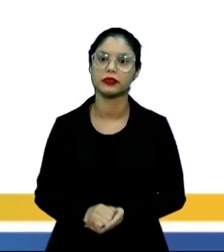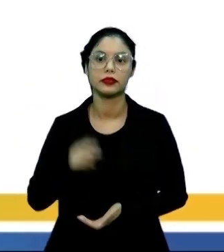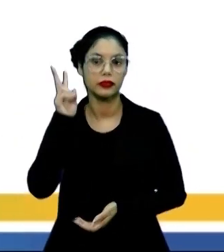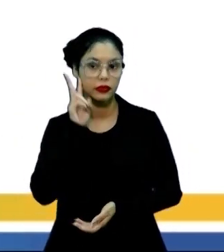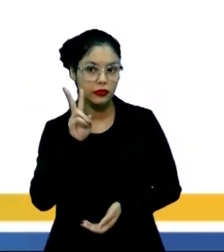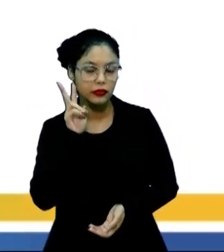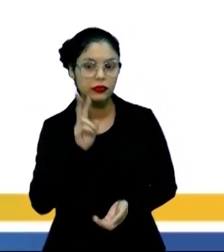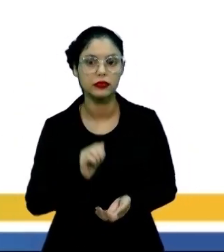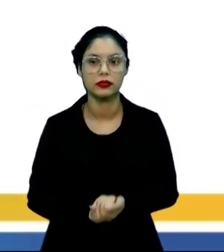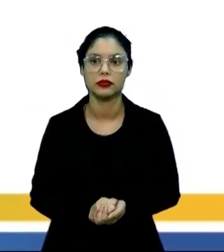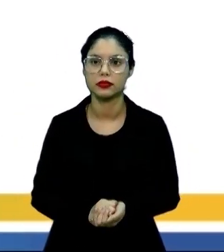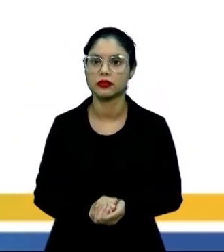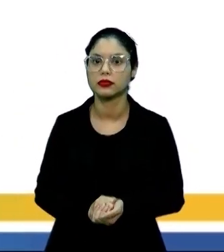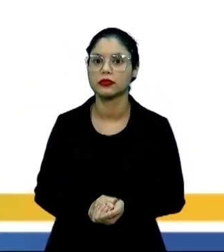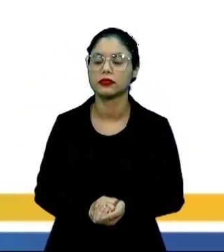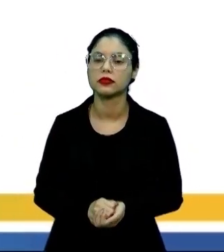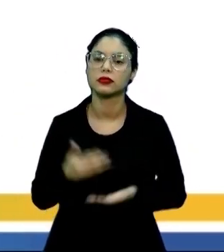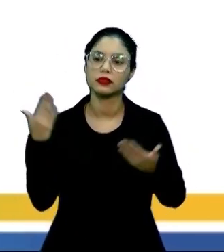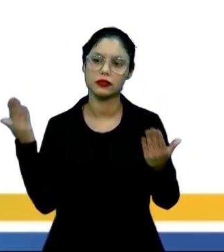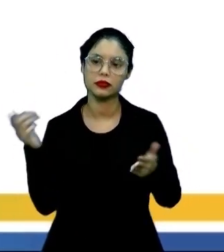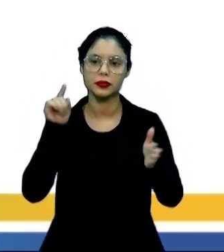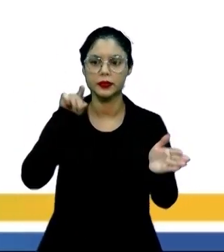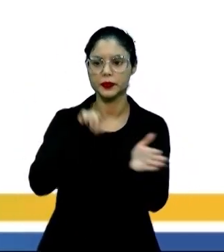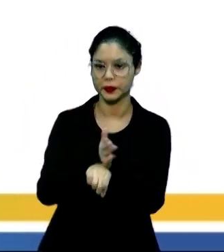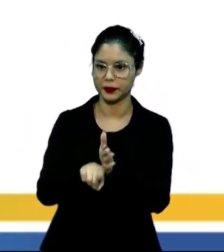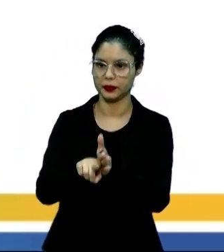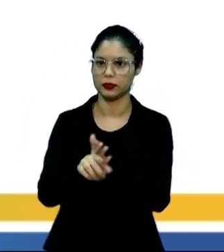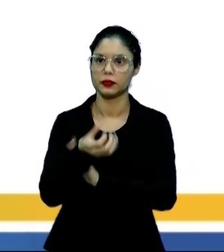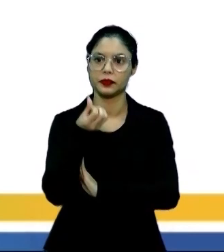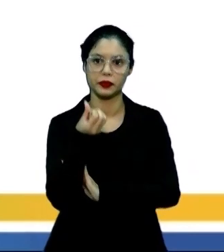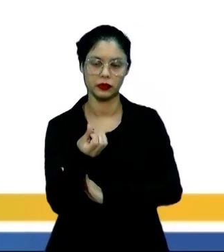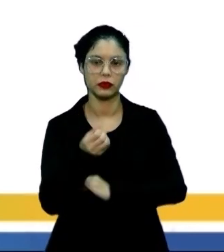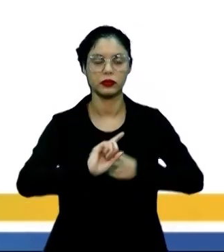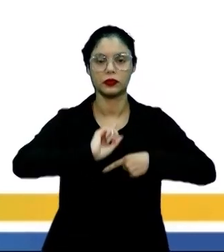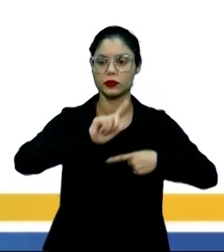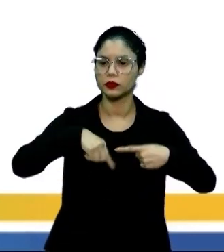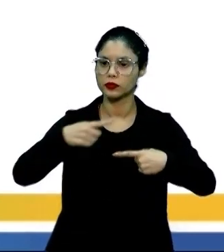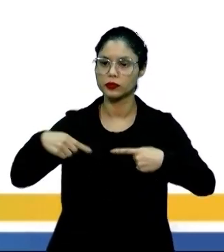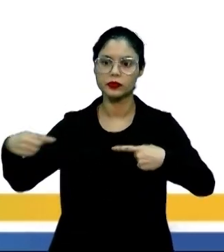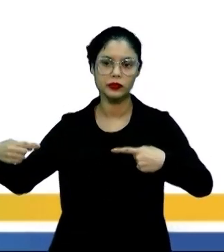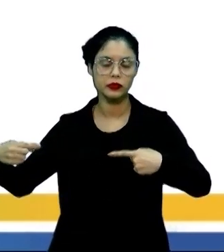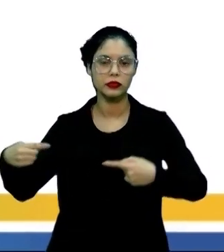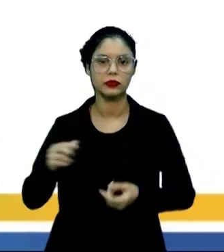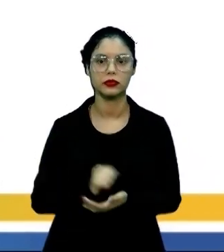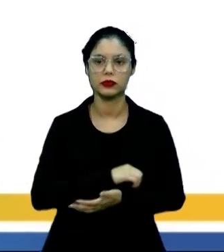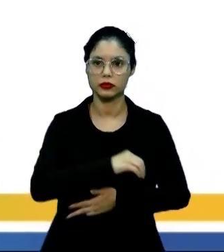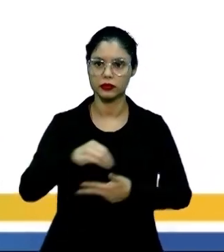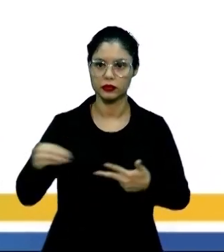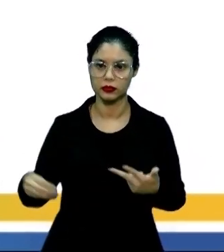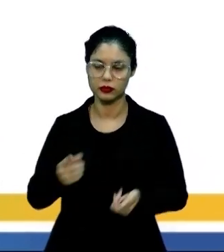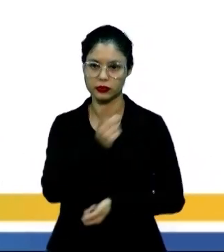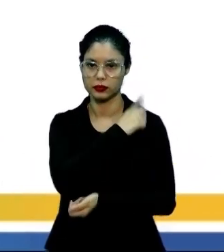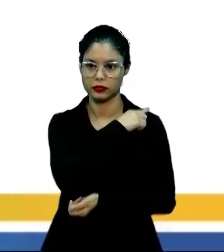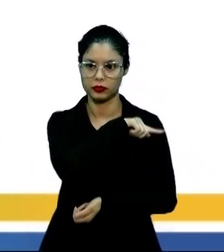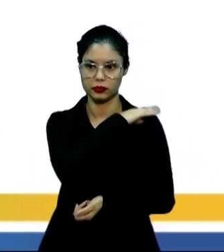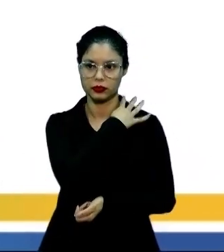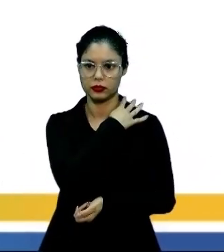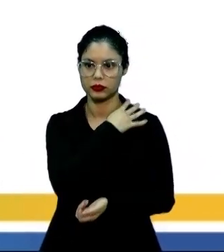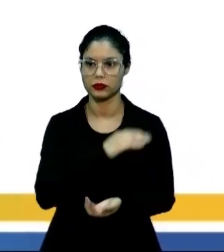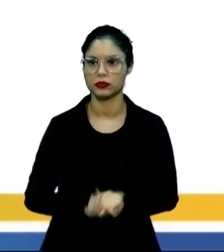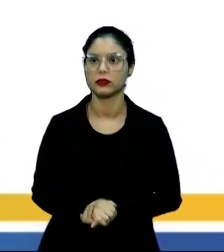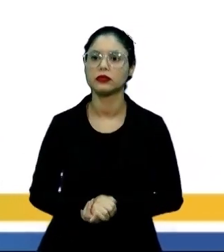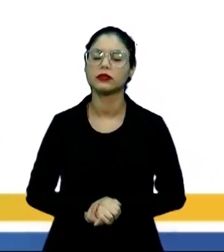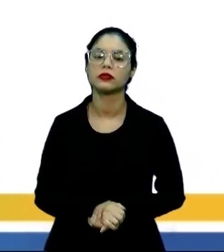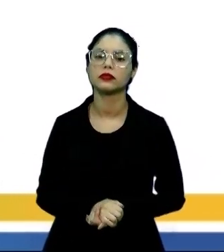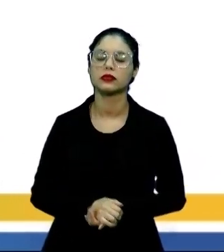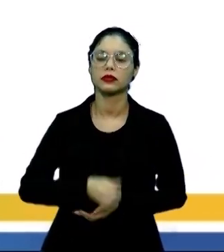pessoal, esqueci de mencionar que essa questão 6, ela está lá no livro do A Prova Enem, tá? Do primeiro ano ou primeira série